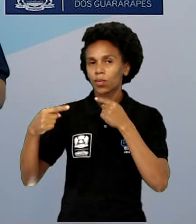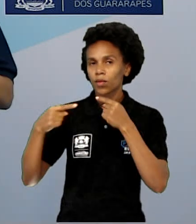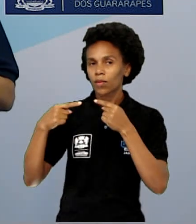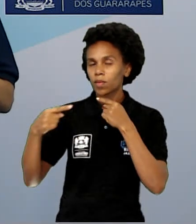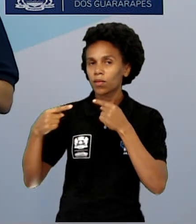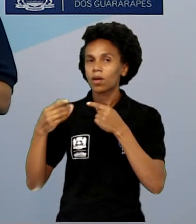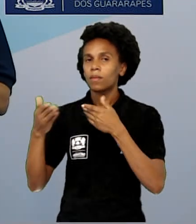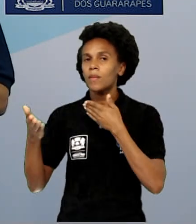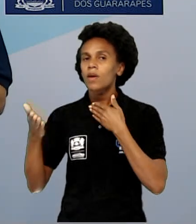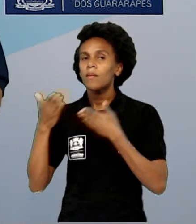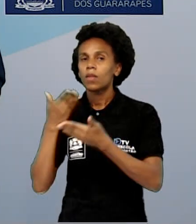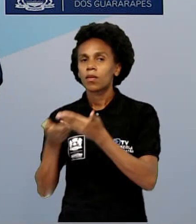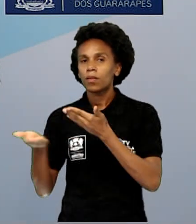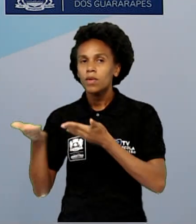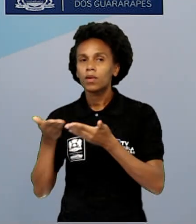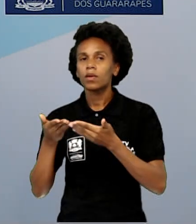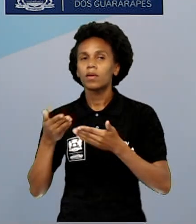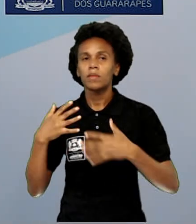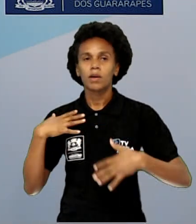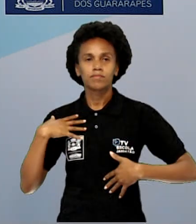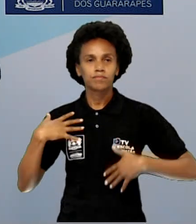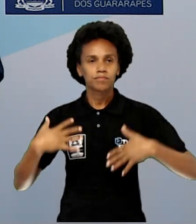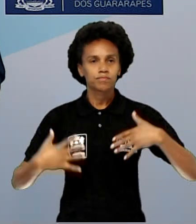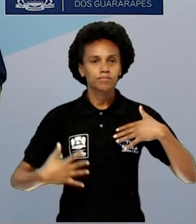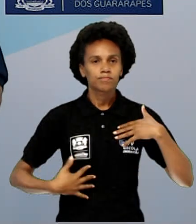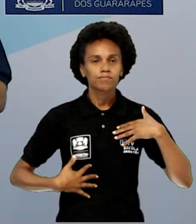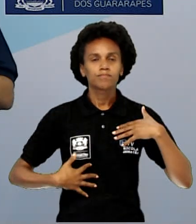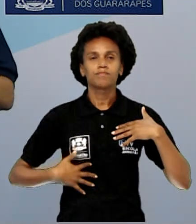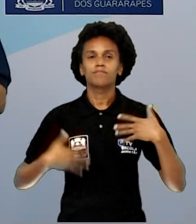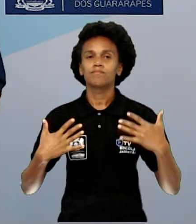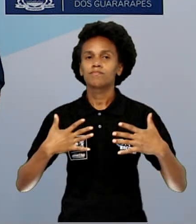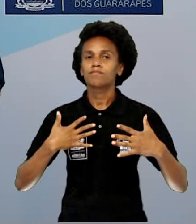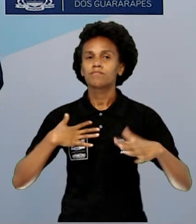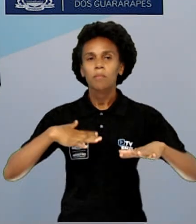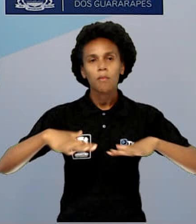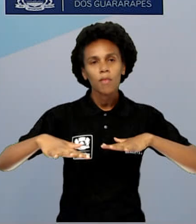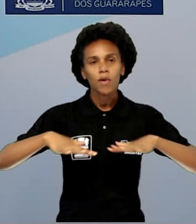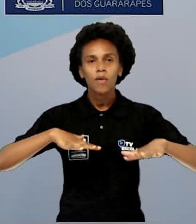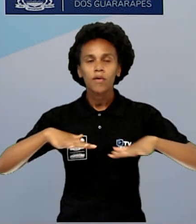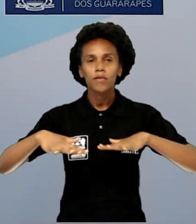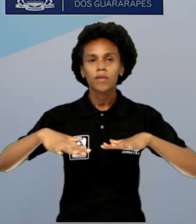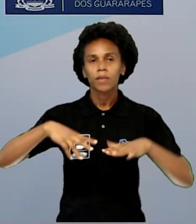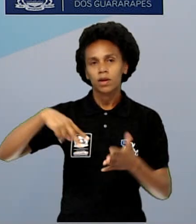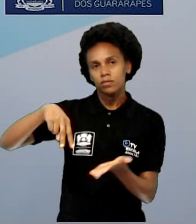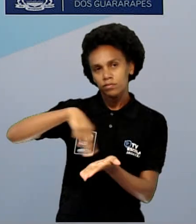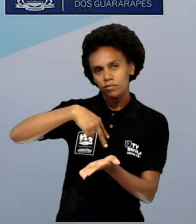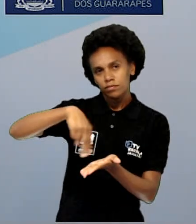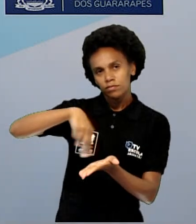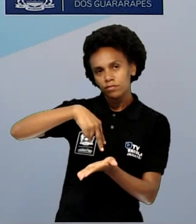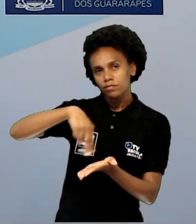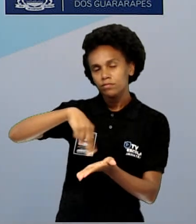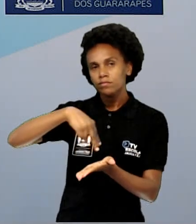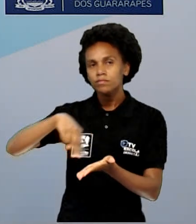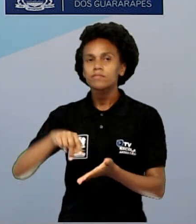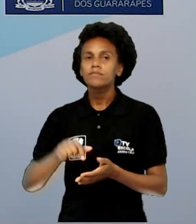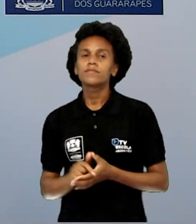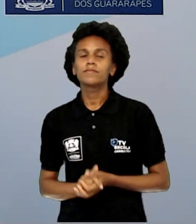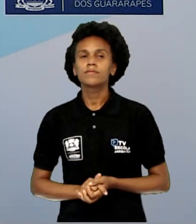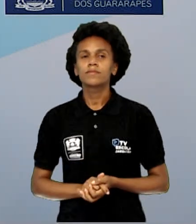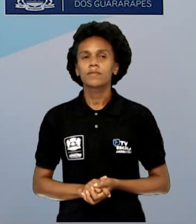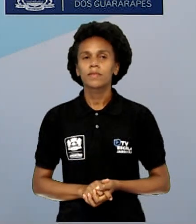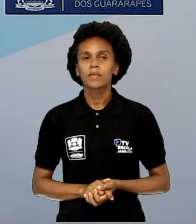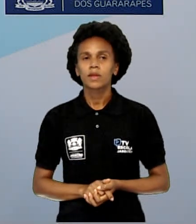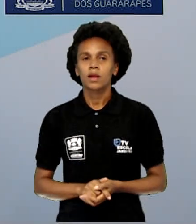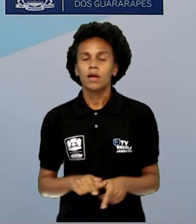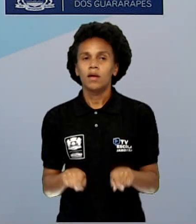podem ter uma movimentação corporal através de gestos, através de dança. Também há outros acréscimos de